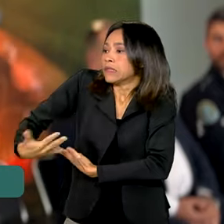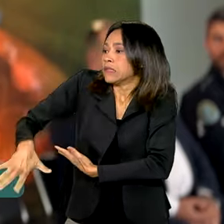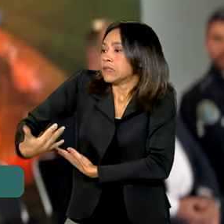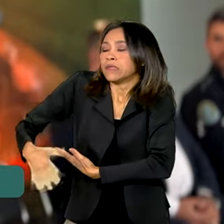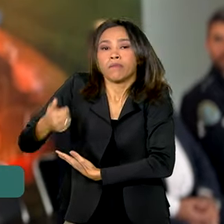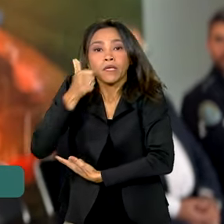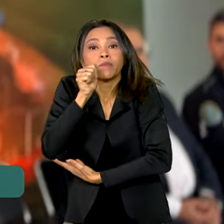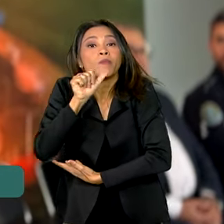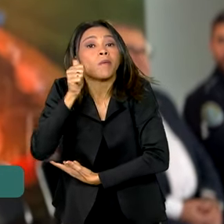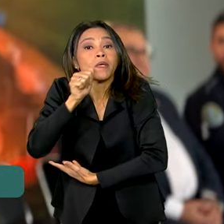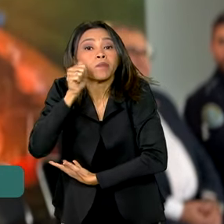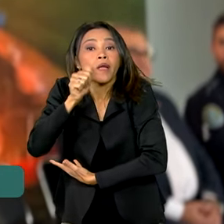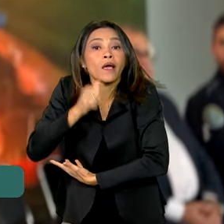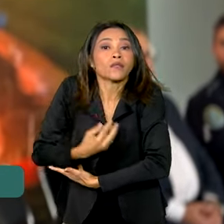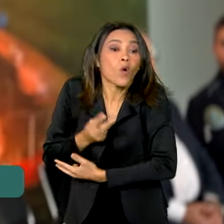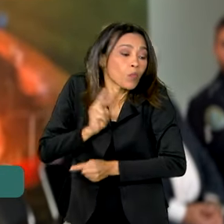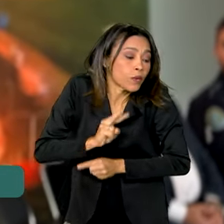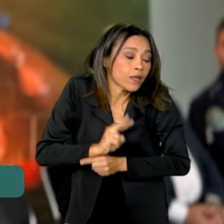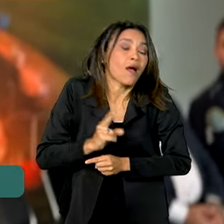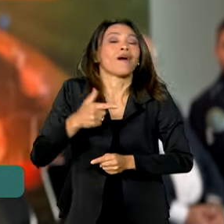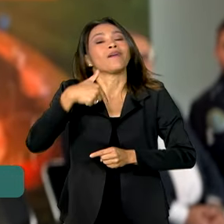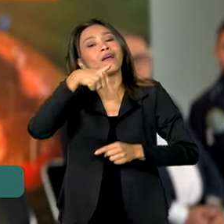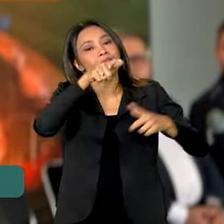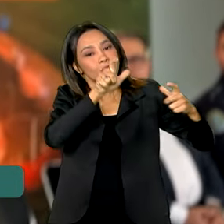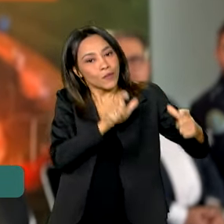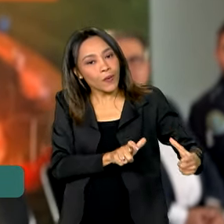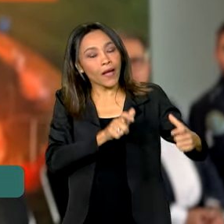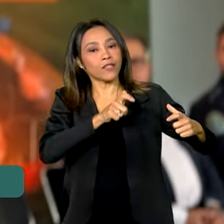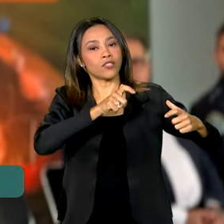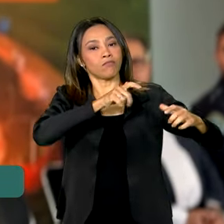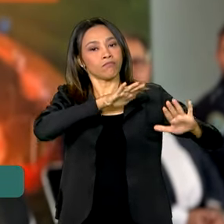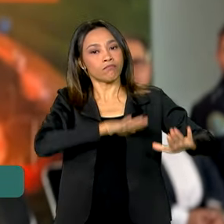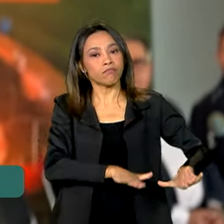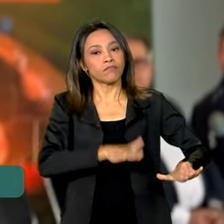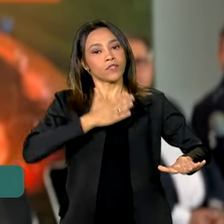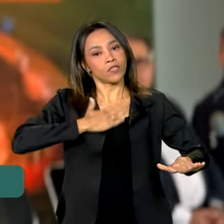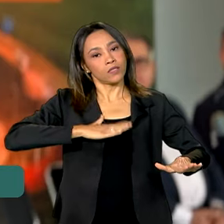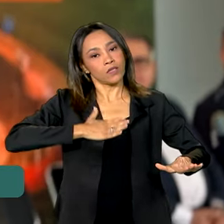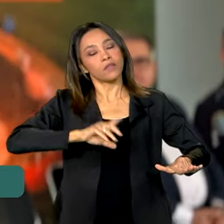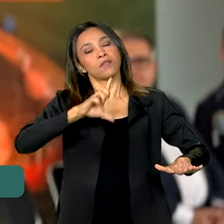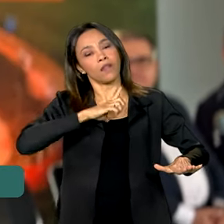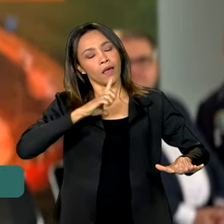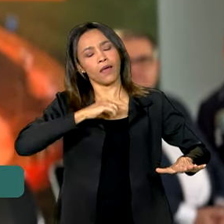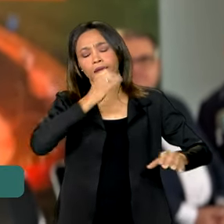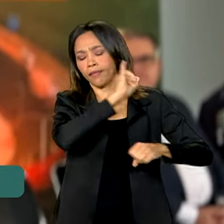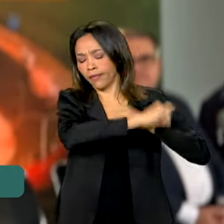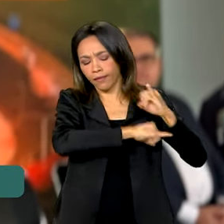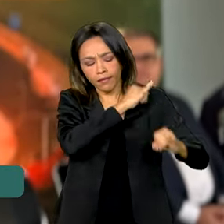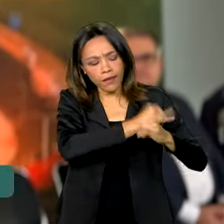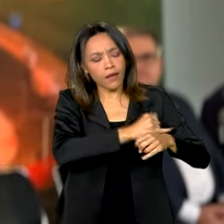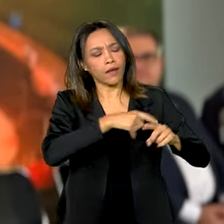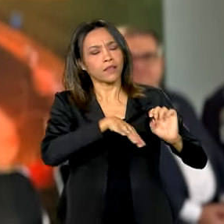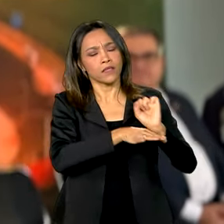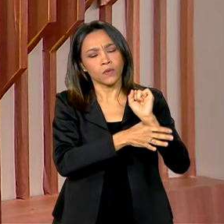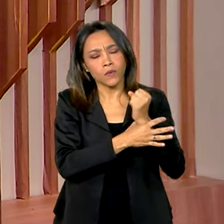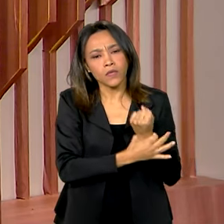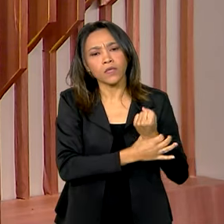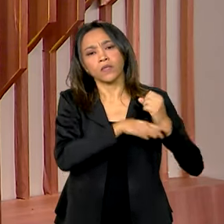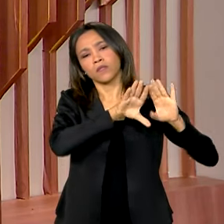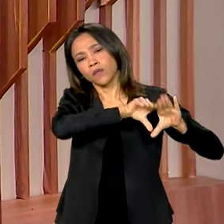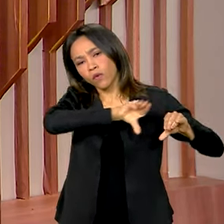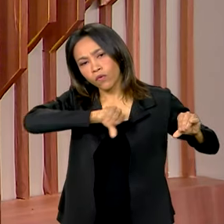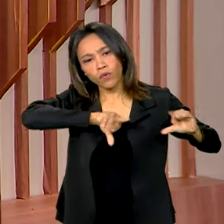mulheres. Enfim, todo o atendimento de internet, segurança, conforto para atender.